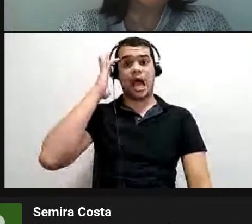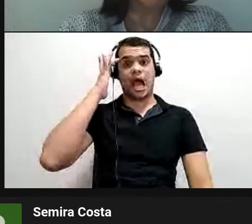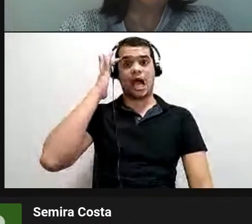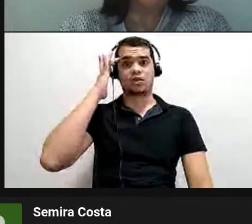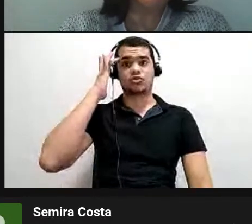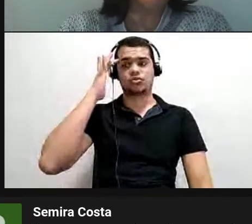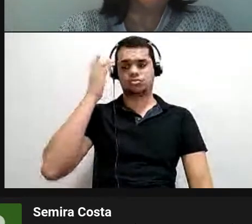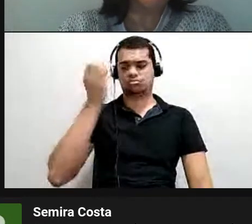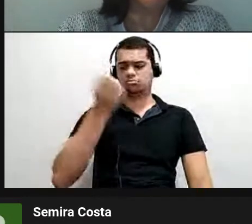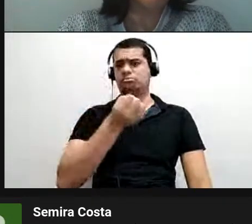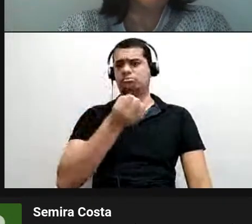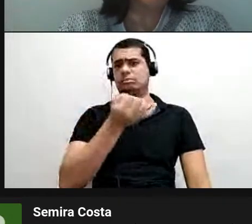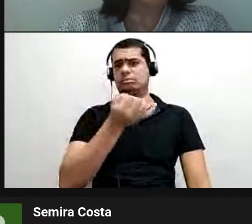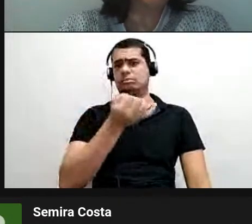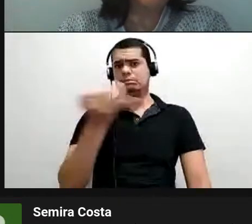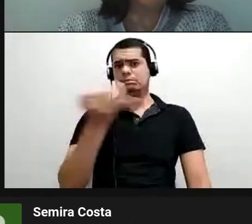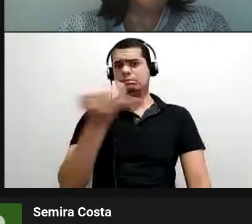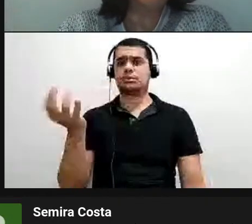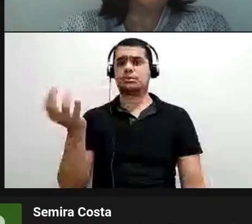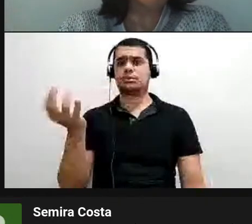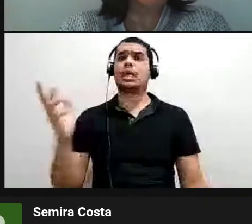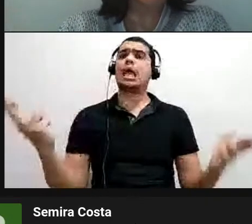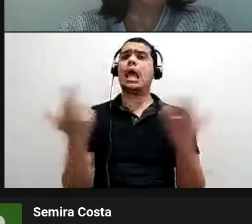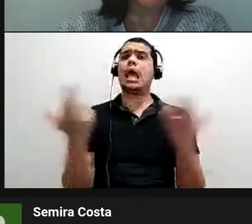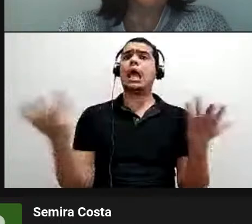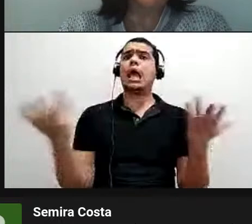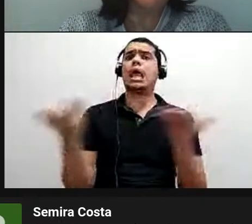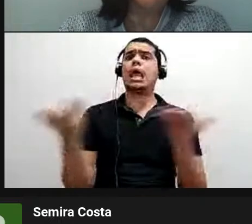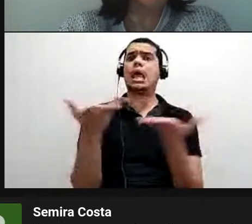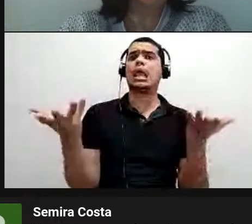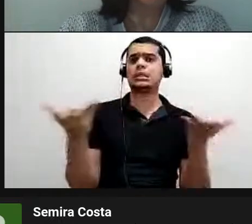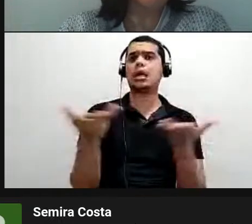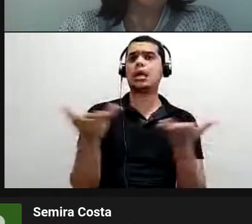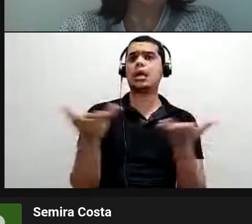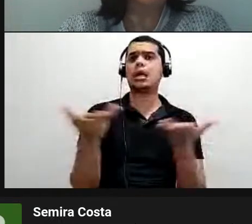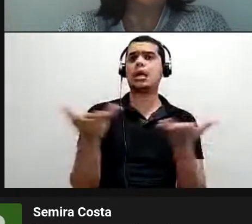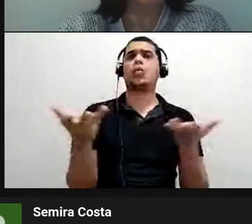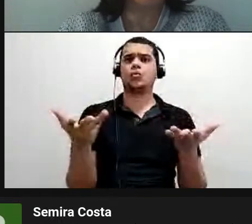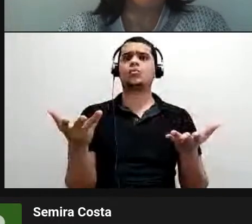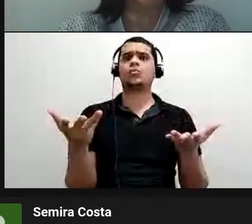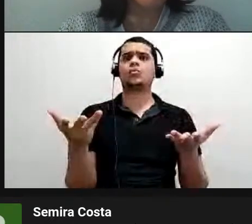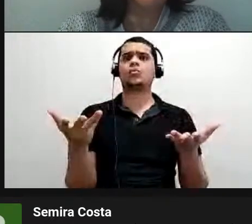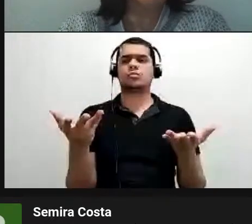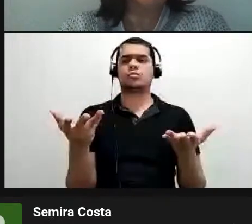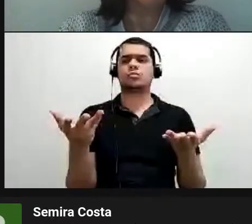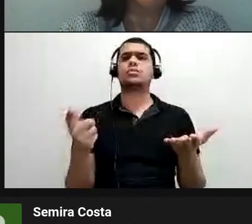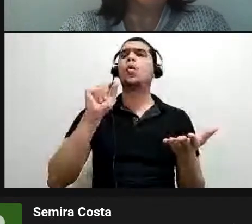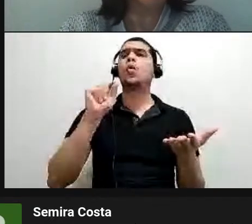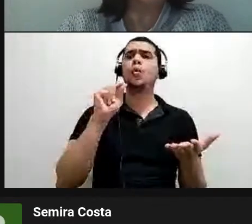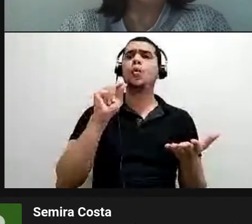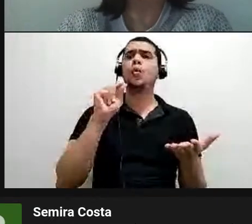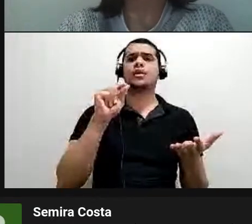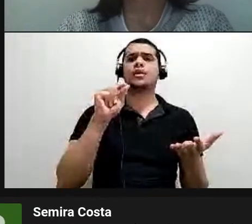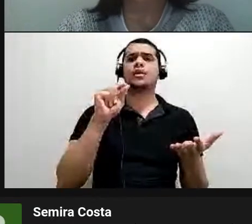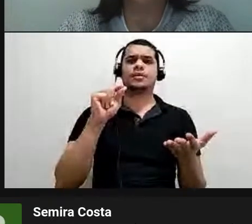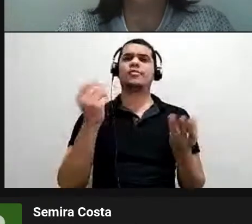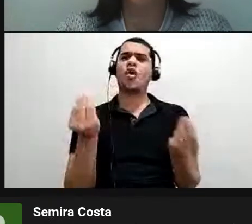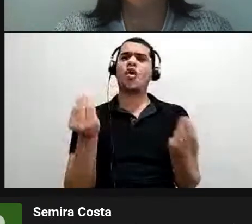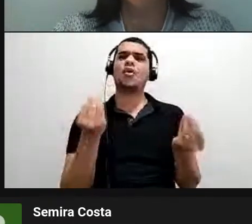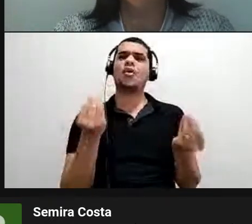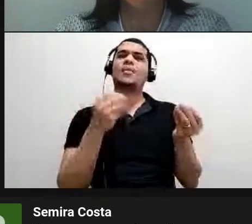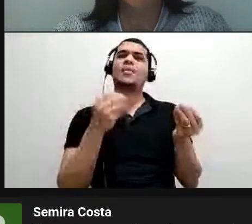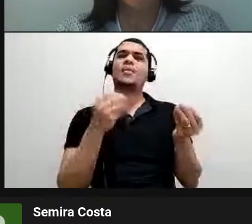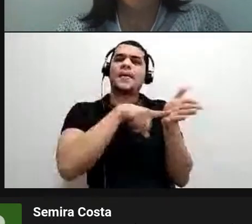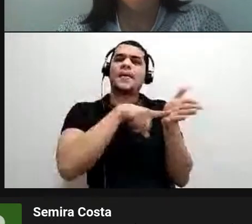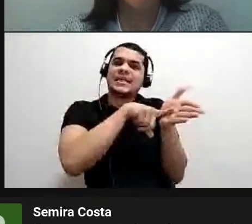a pesquisa tem com os povos indígenas, é de chegar lá e dizer como é que as coisas devem ser feitas. Eu acho que dá para fazer uma